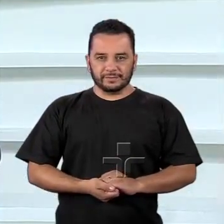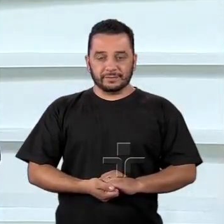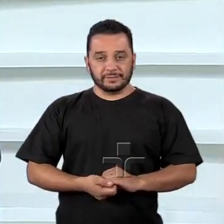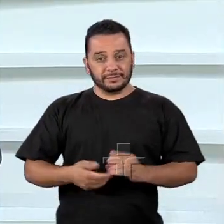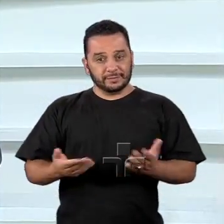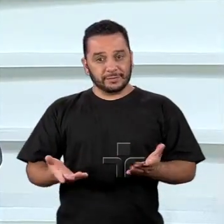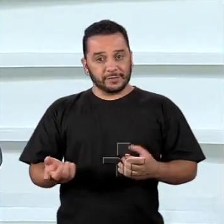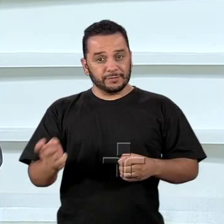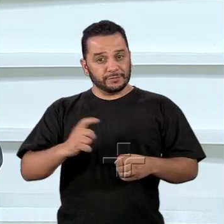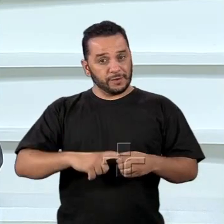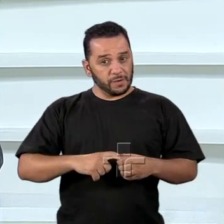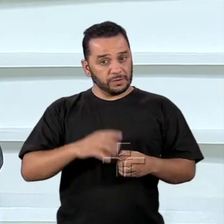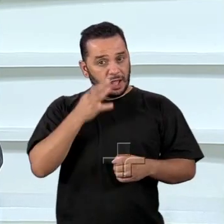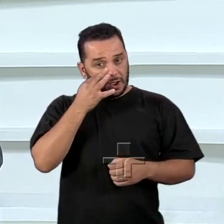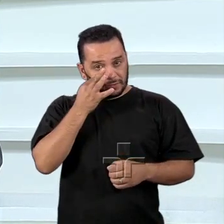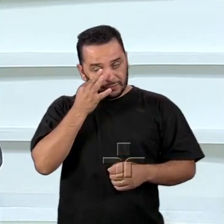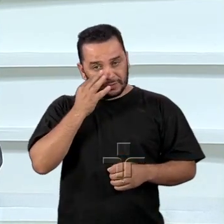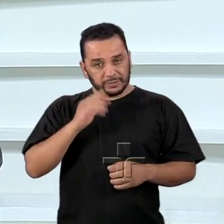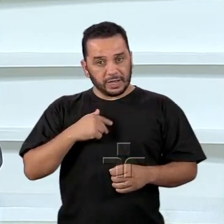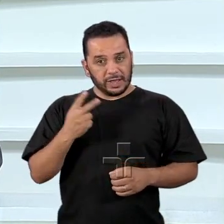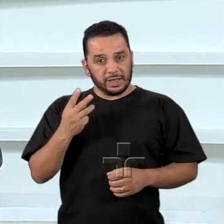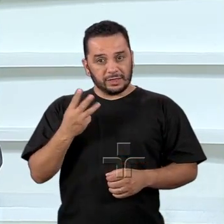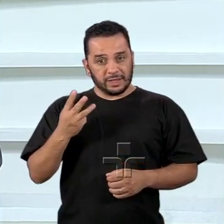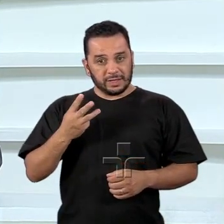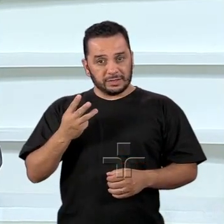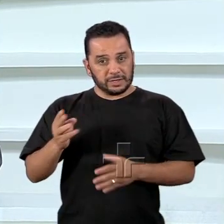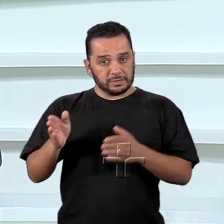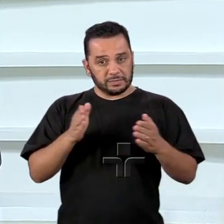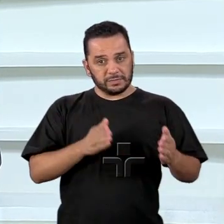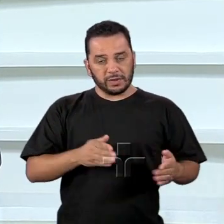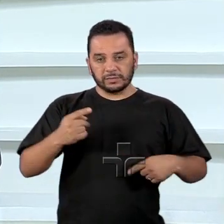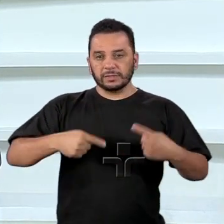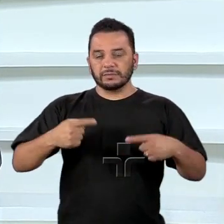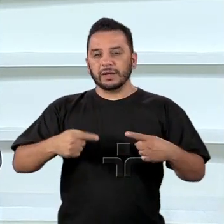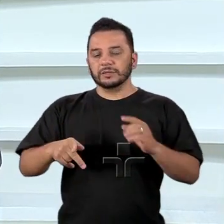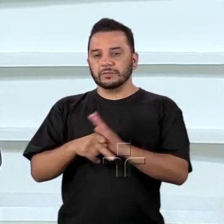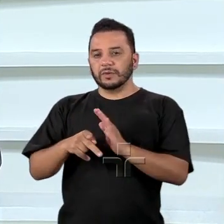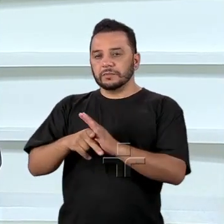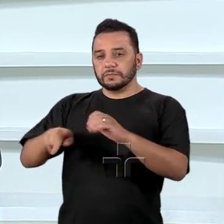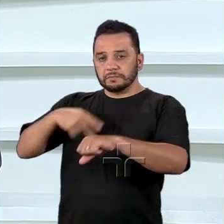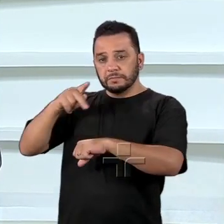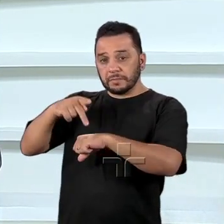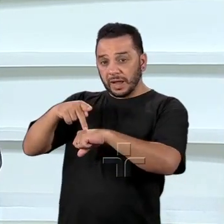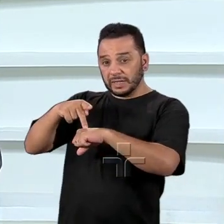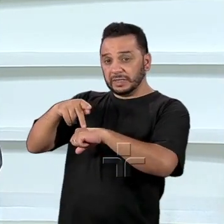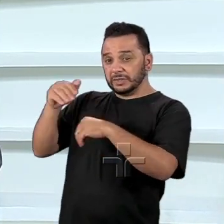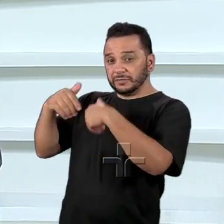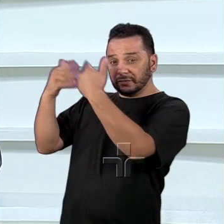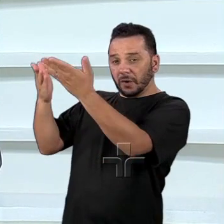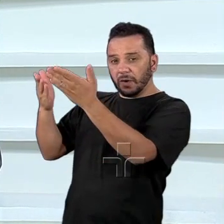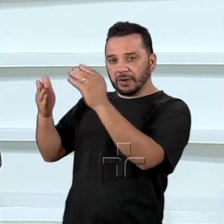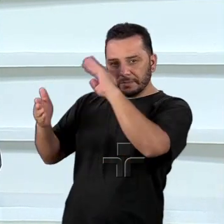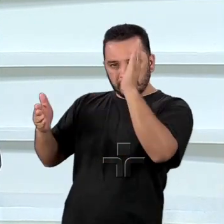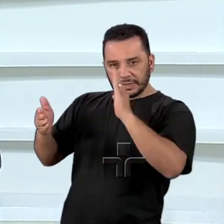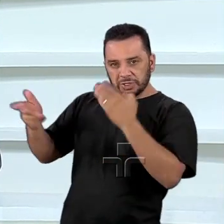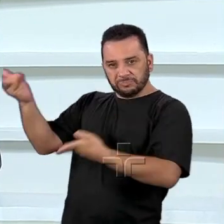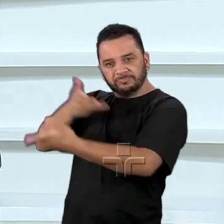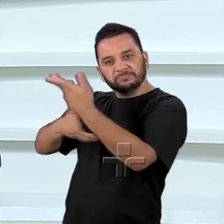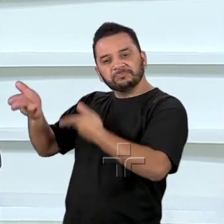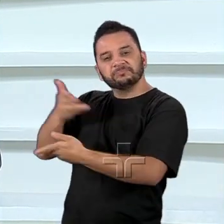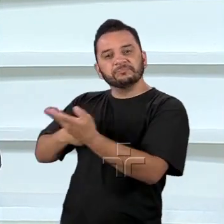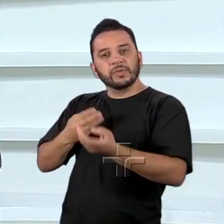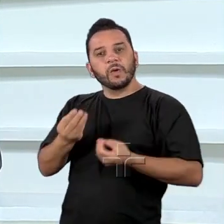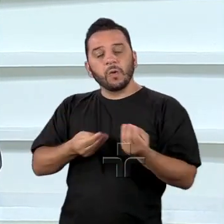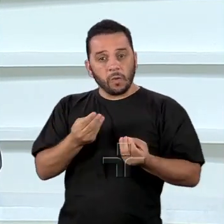Estamos de volta ao vivo para o terceiro bloco do debate sobre as relações do Brasil com o mundo. Antes, porém, de retomar o